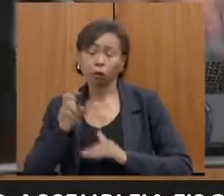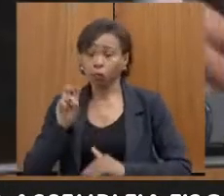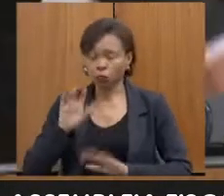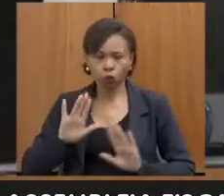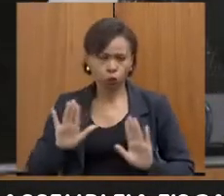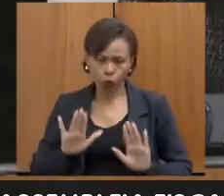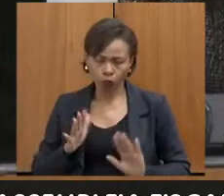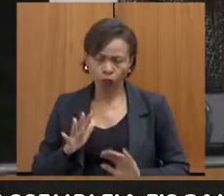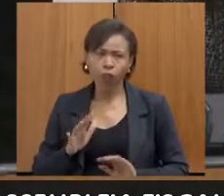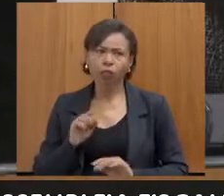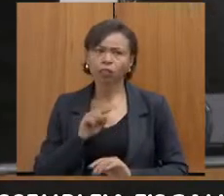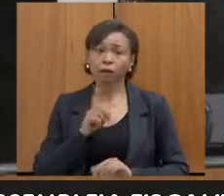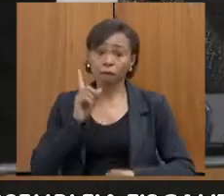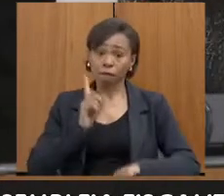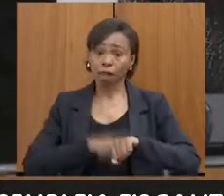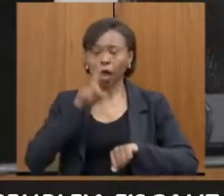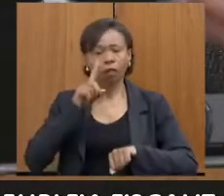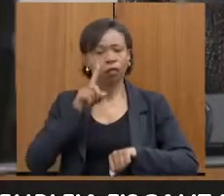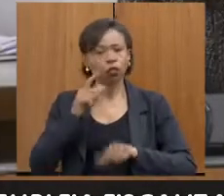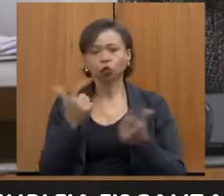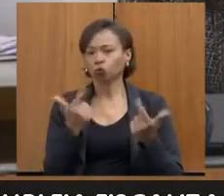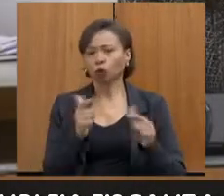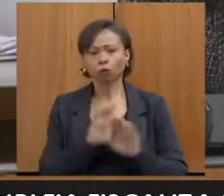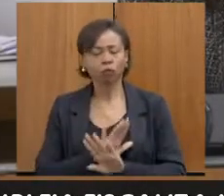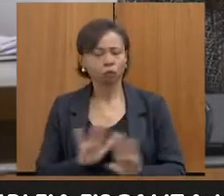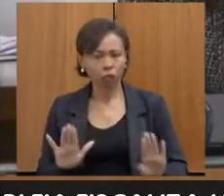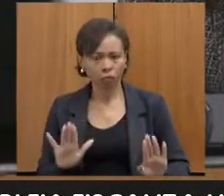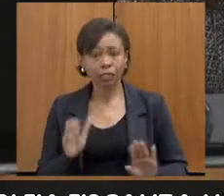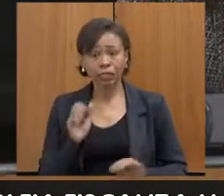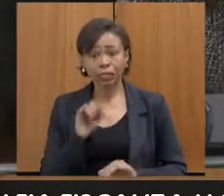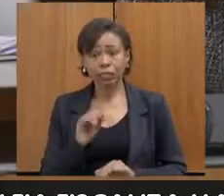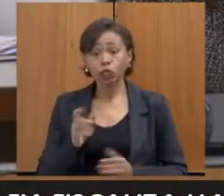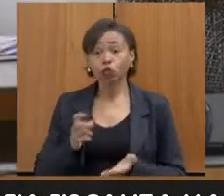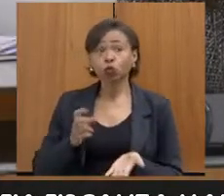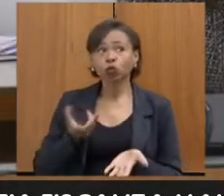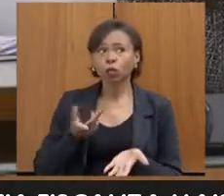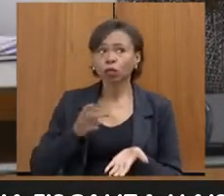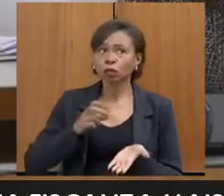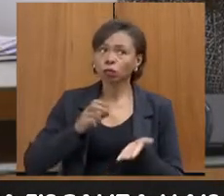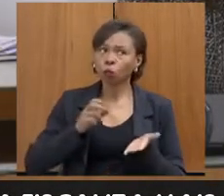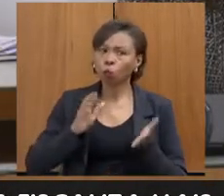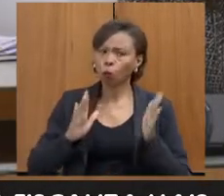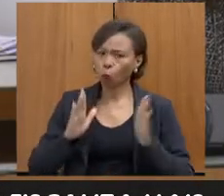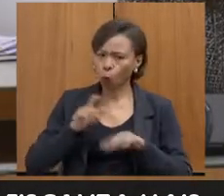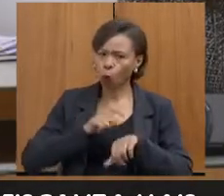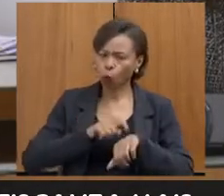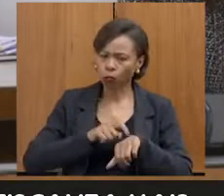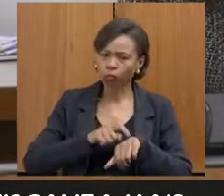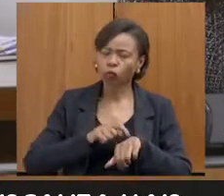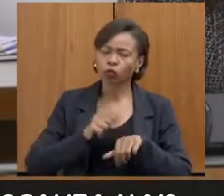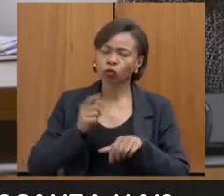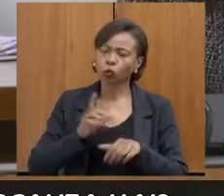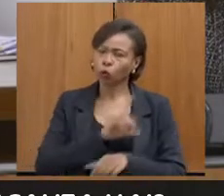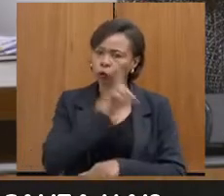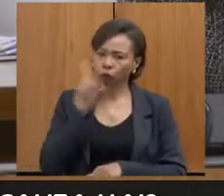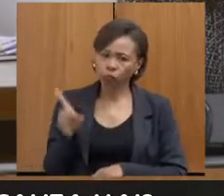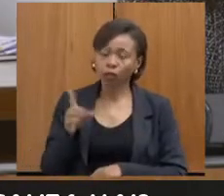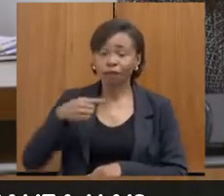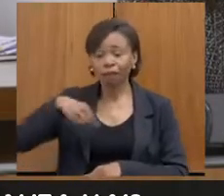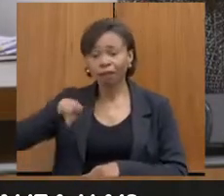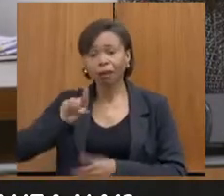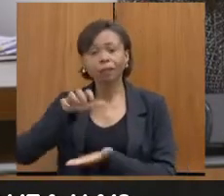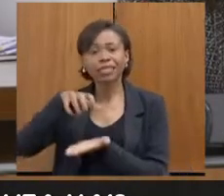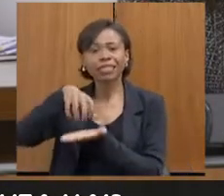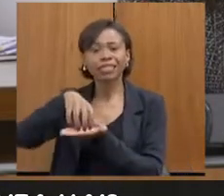mesmo durante o dia, vai para a central de flagrantes, que é aqui em Belo Horizonte. Então, gente só recebe mesmo as